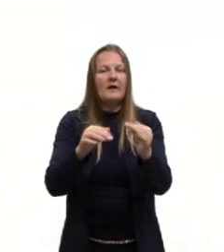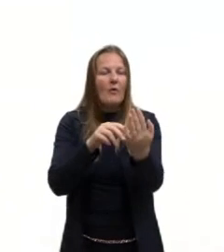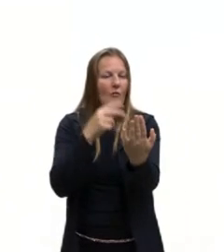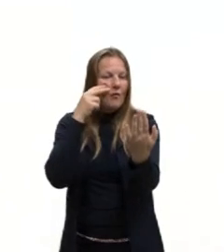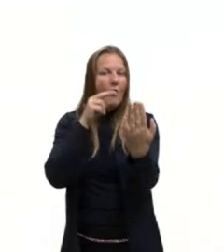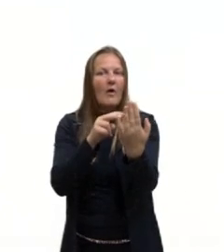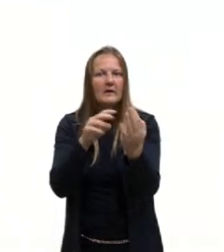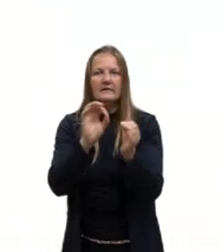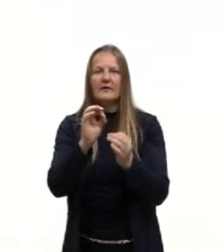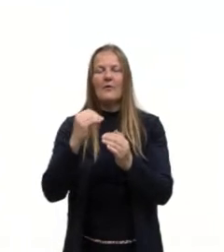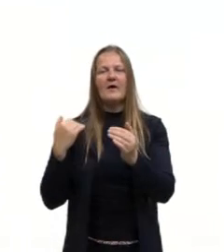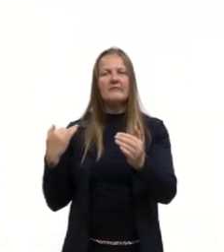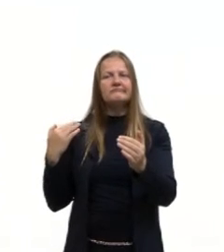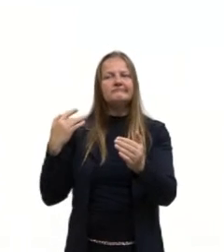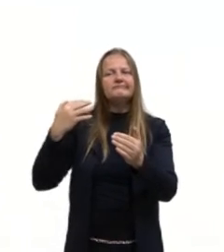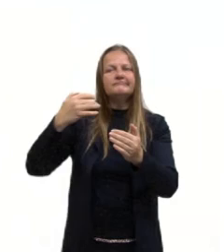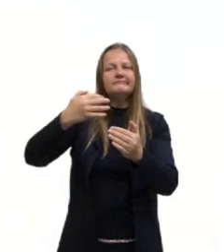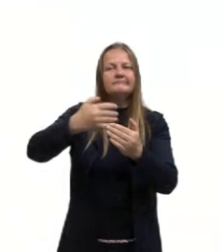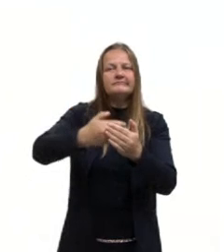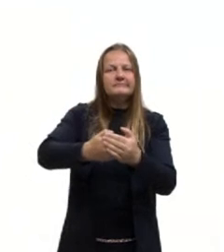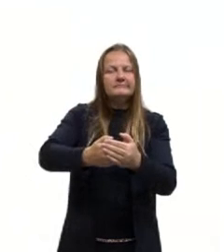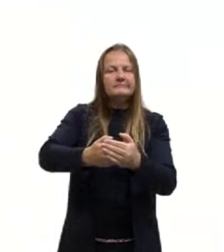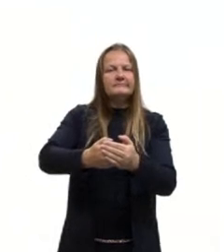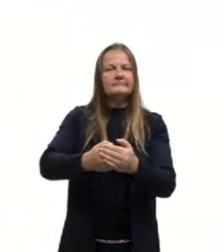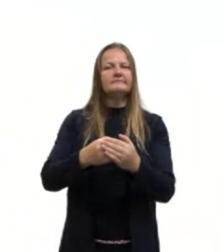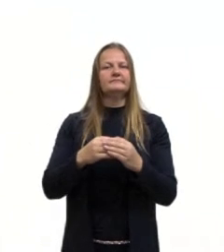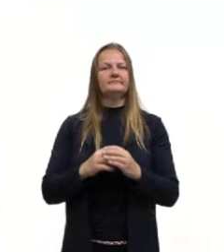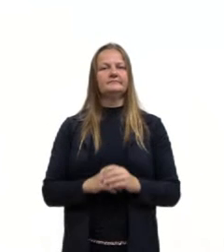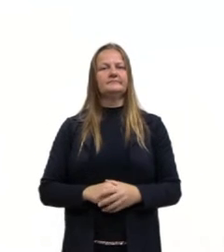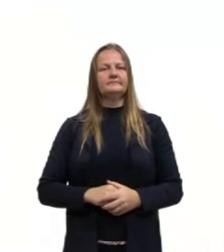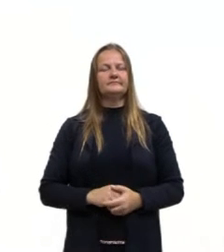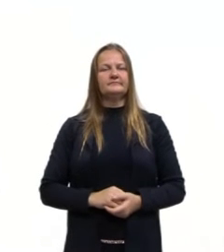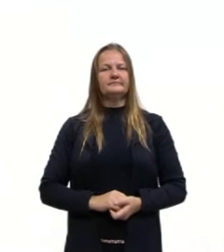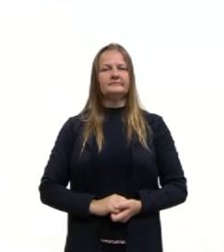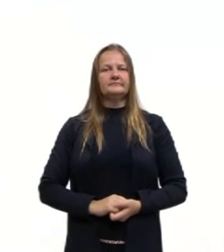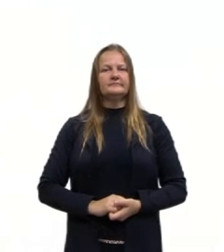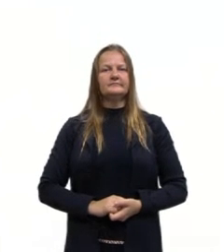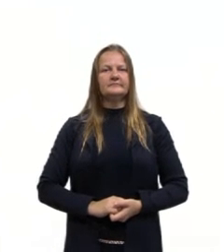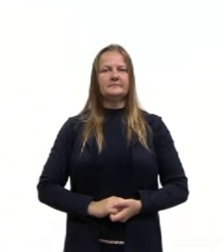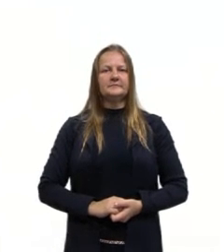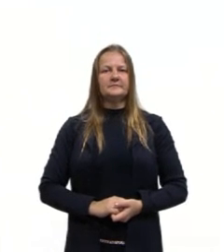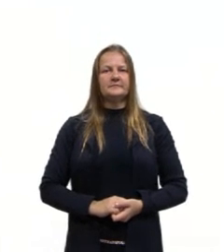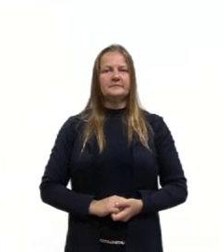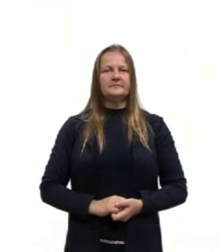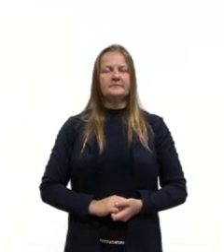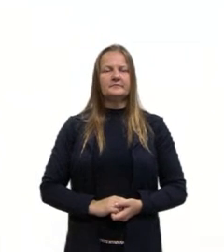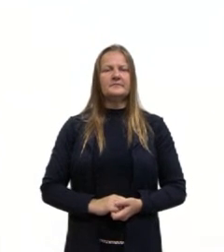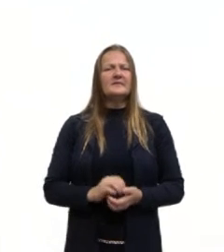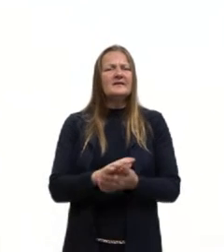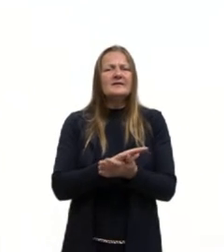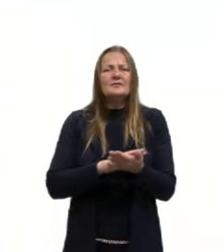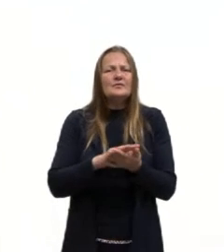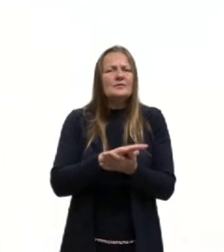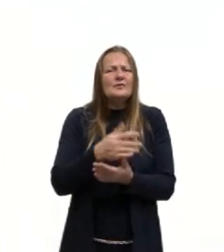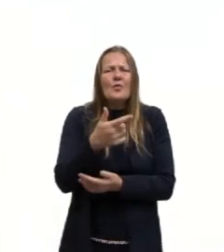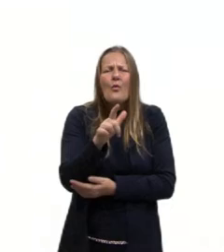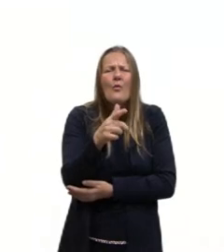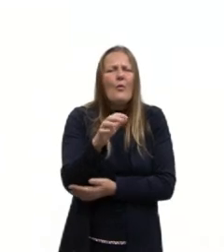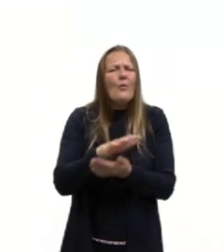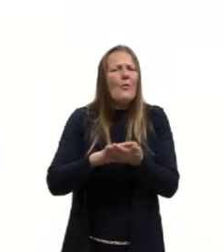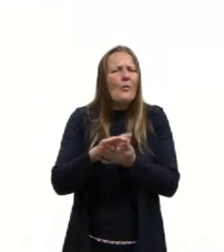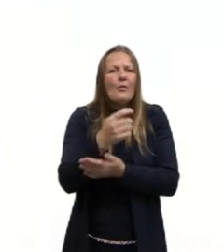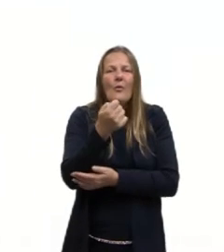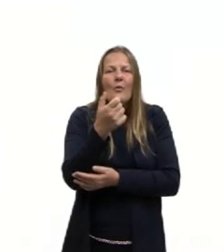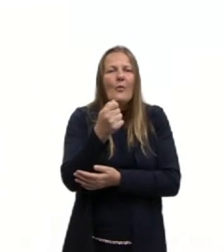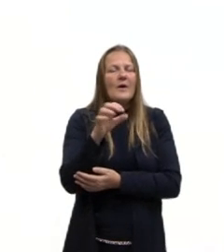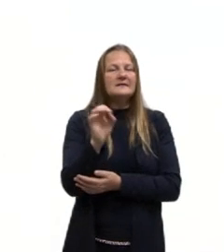A arte conceitual, gente, ela se apresenta sem dar tanta importância para